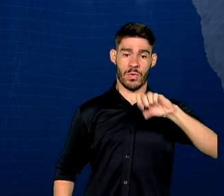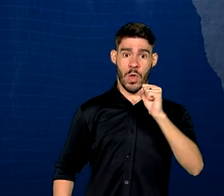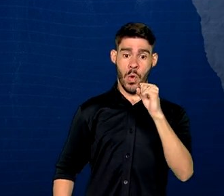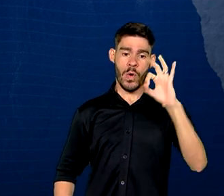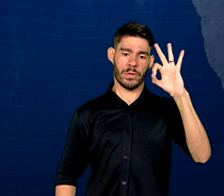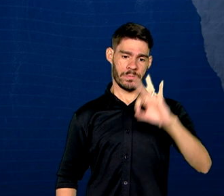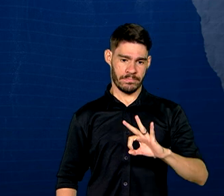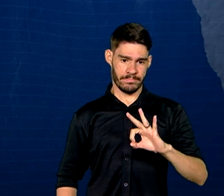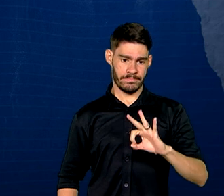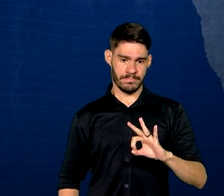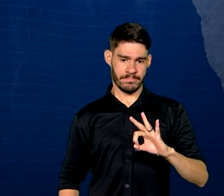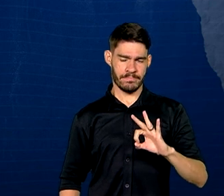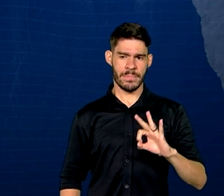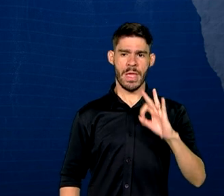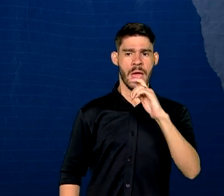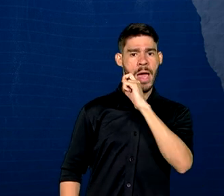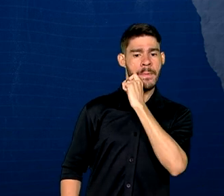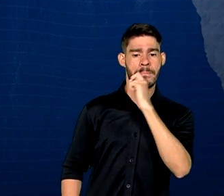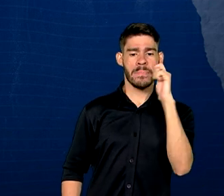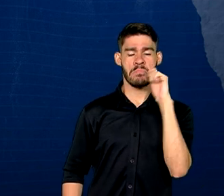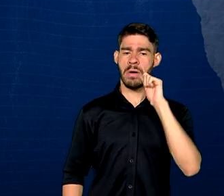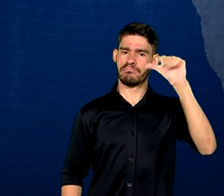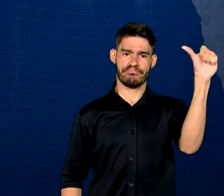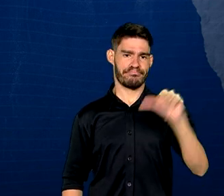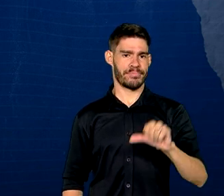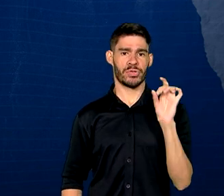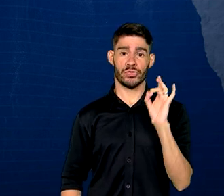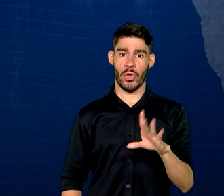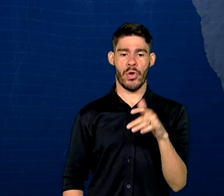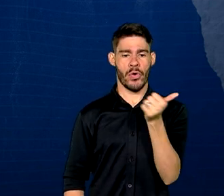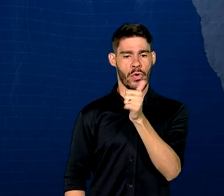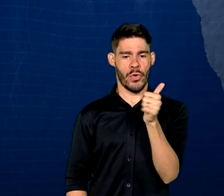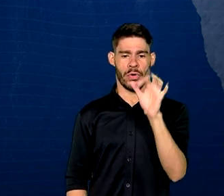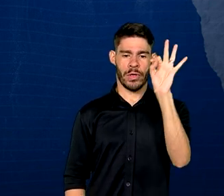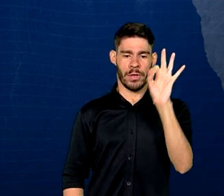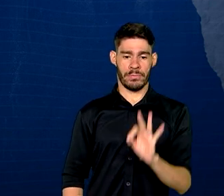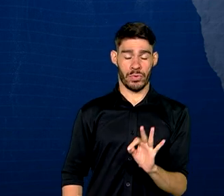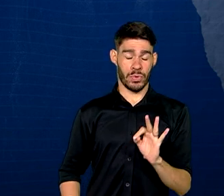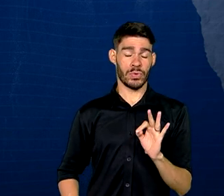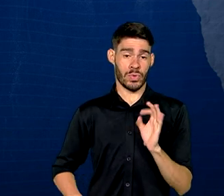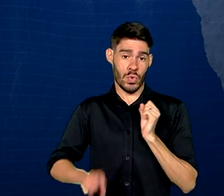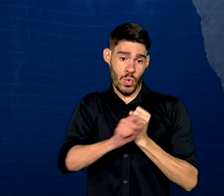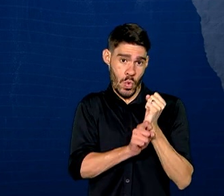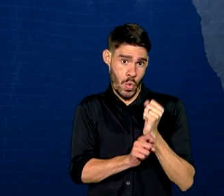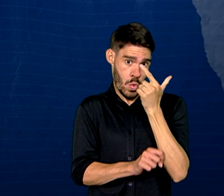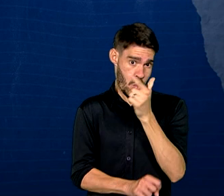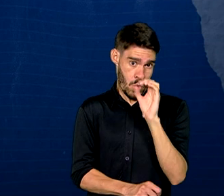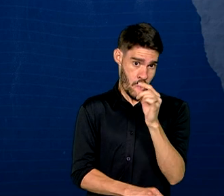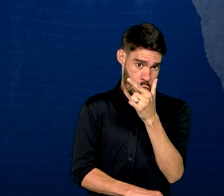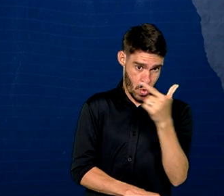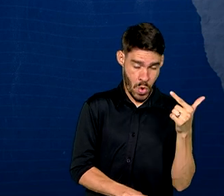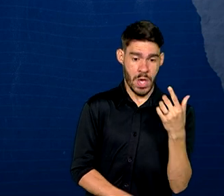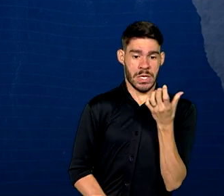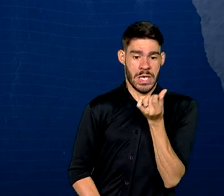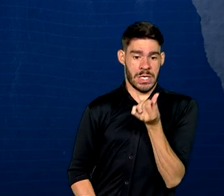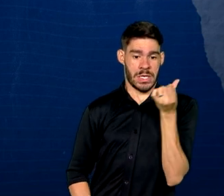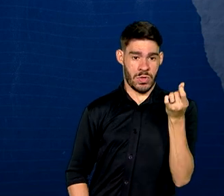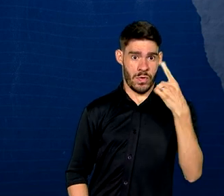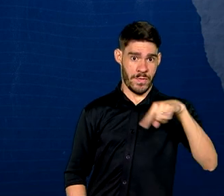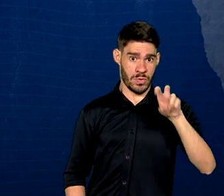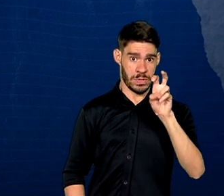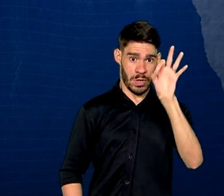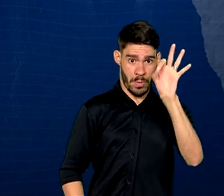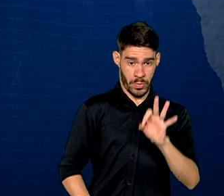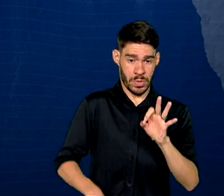e o Amapá, a pior, com apenas 11%. Em 2022, 62,5